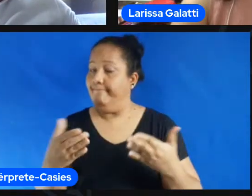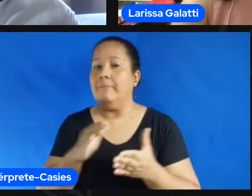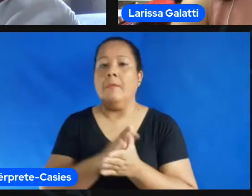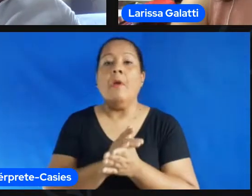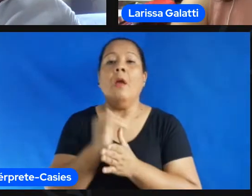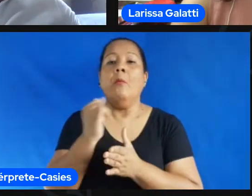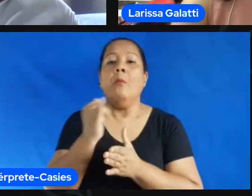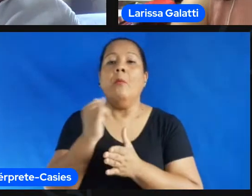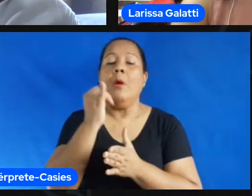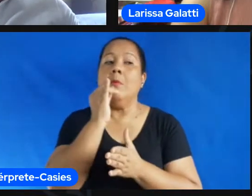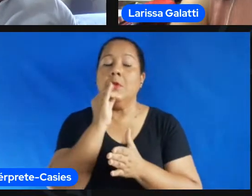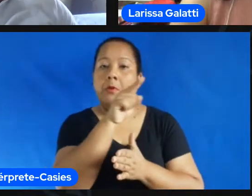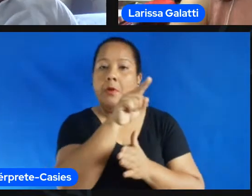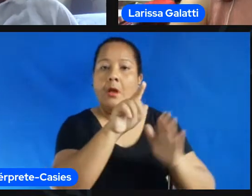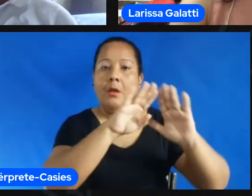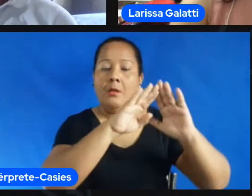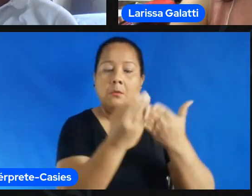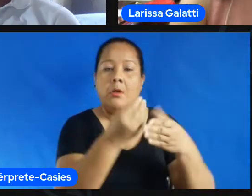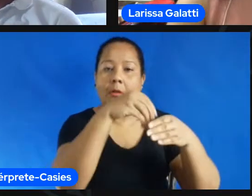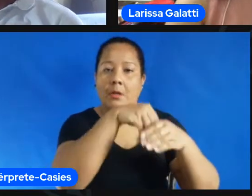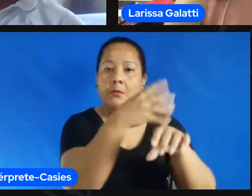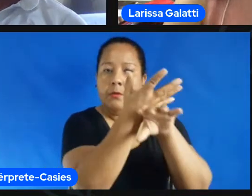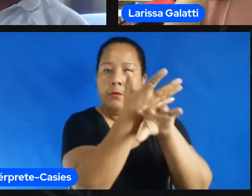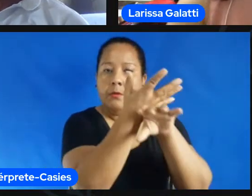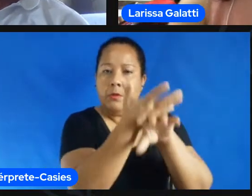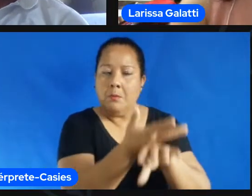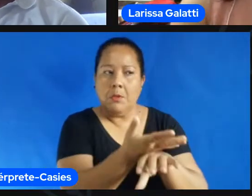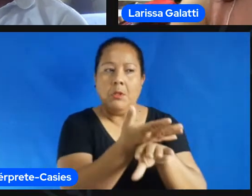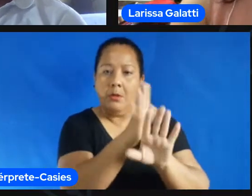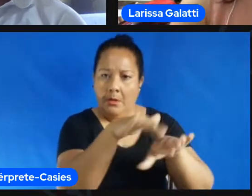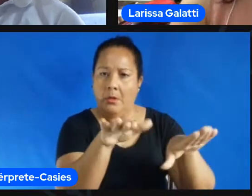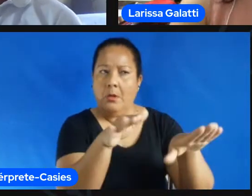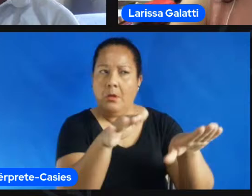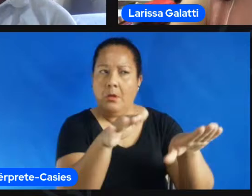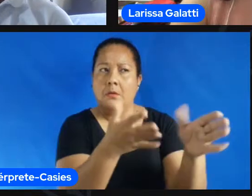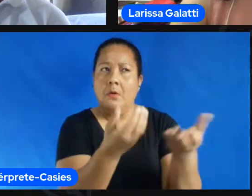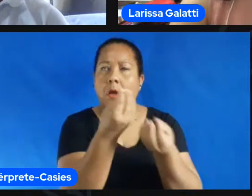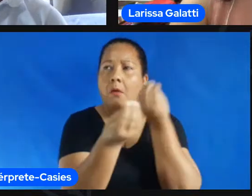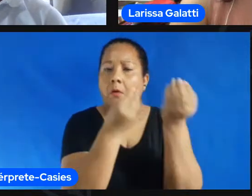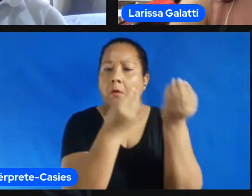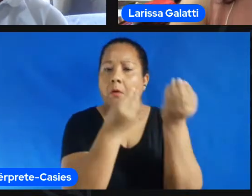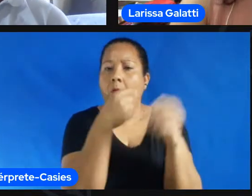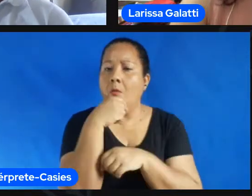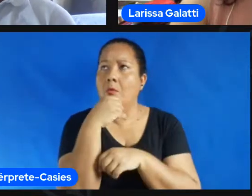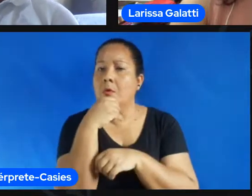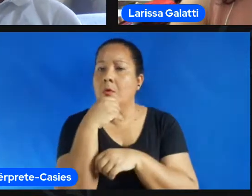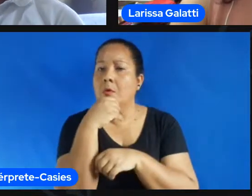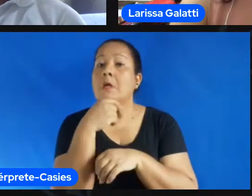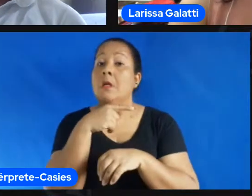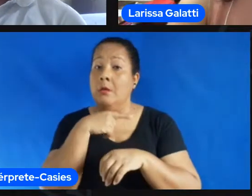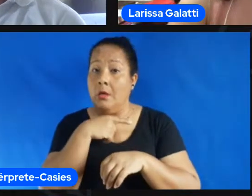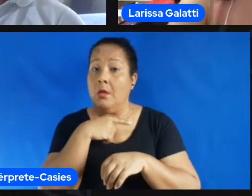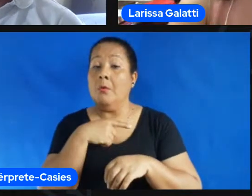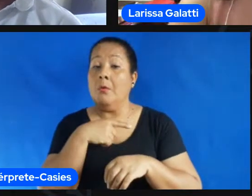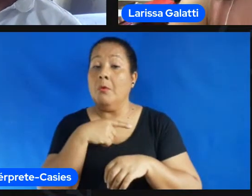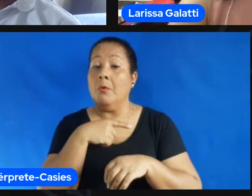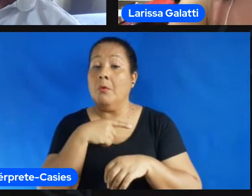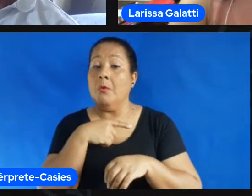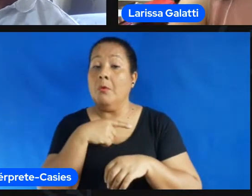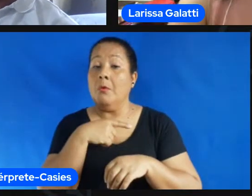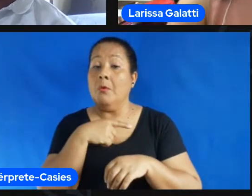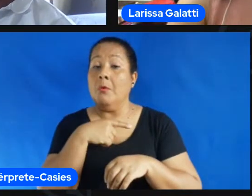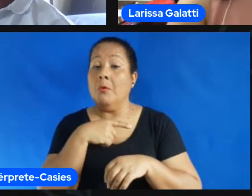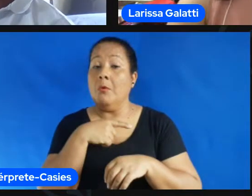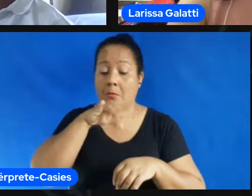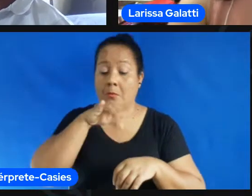aula de educação física a criança o jovem tem acesso a todos os conteúdos para todos os alunos né para que